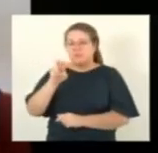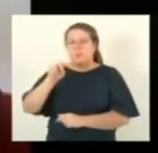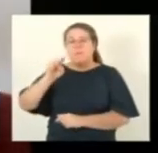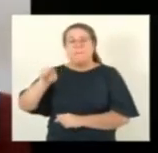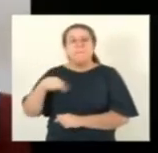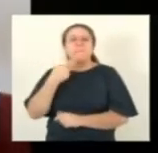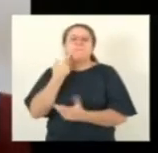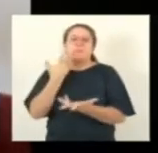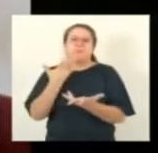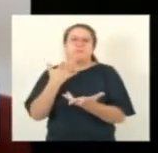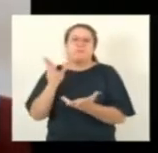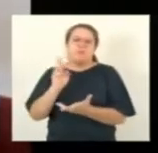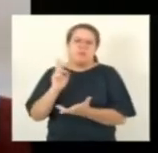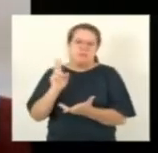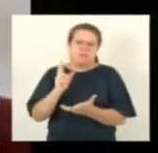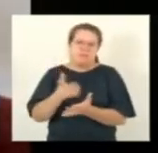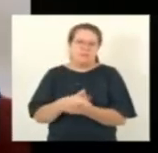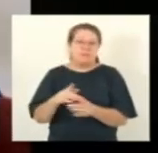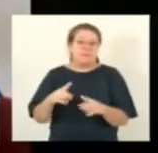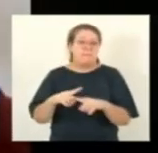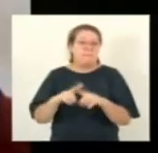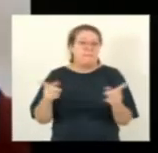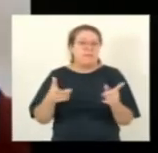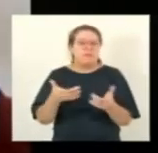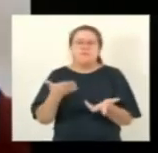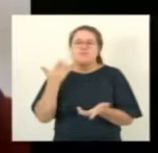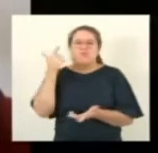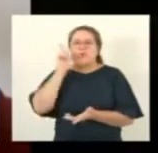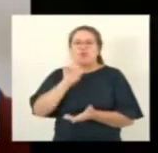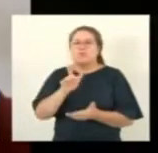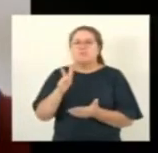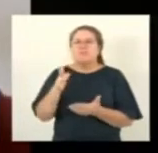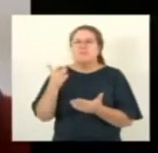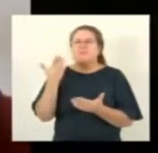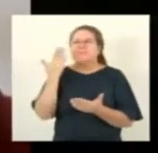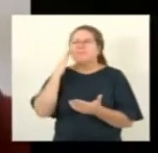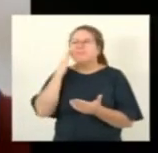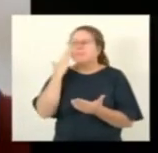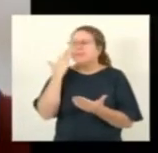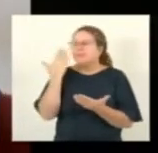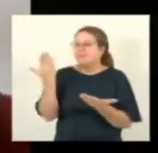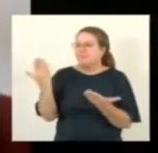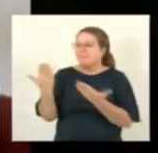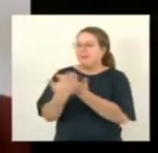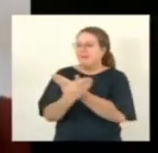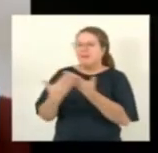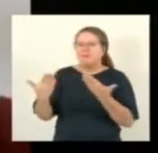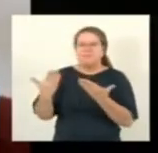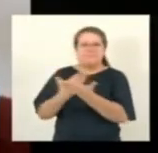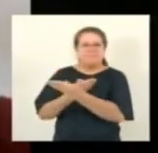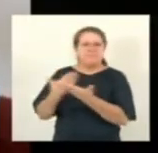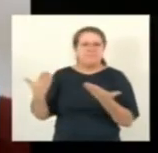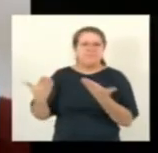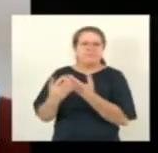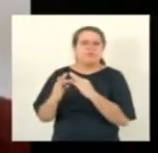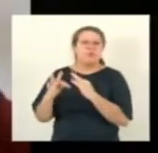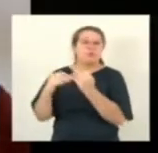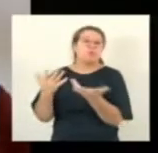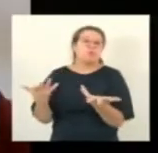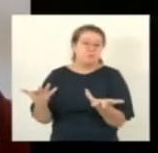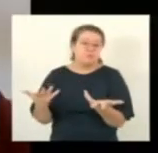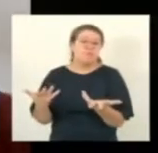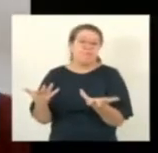agora, não houve entendimentos para que se concretizasse essa ação e fica em Iguaçuí